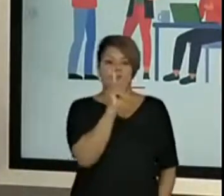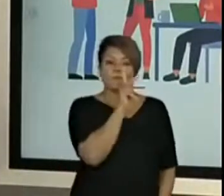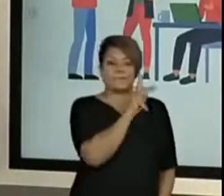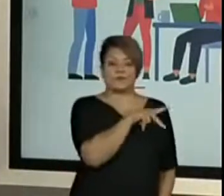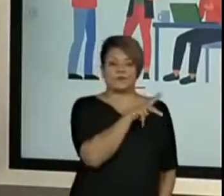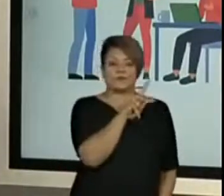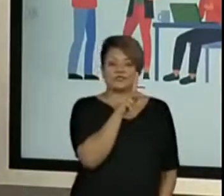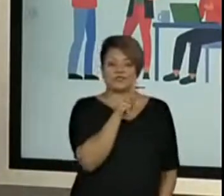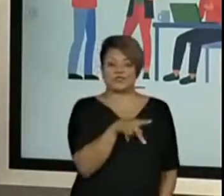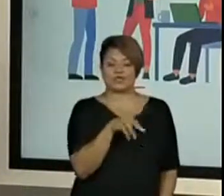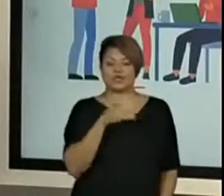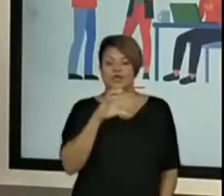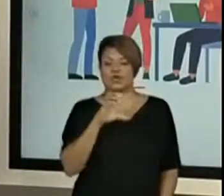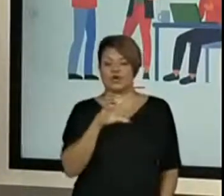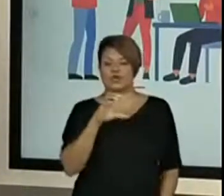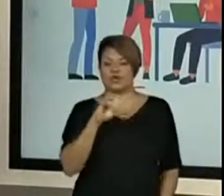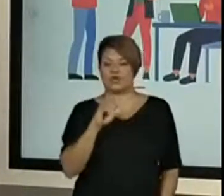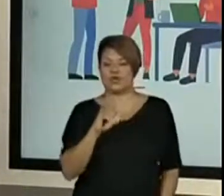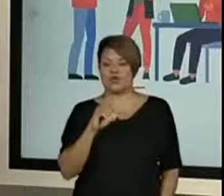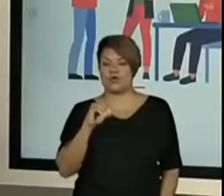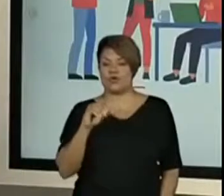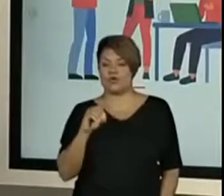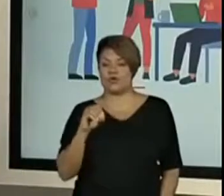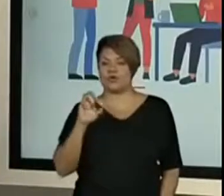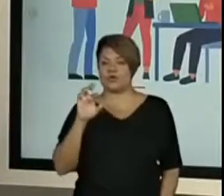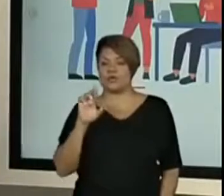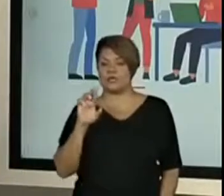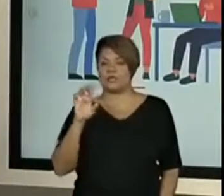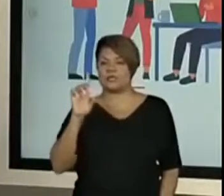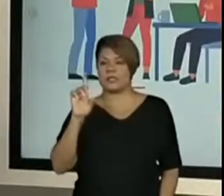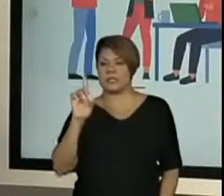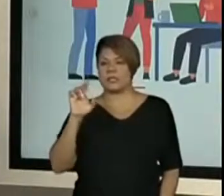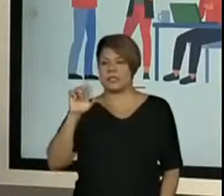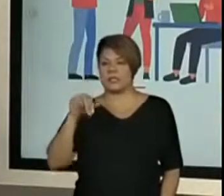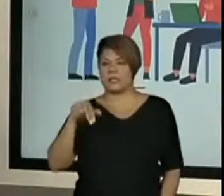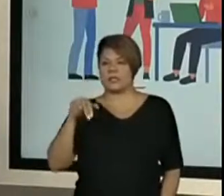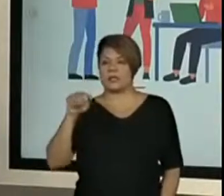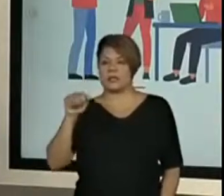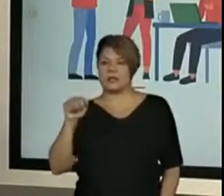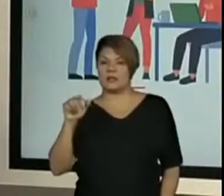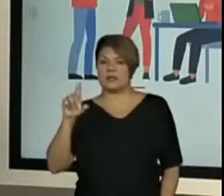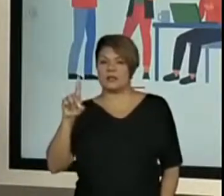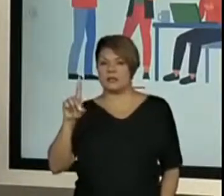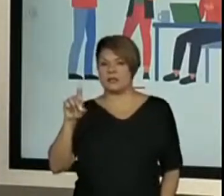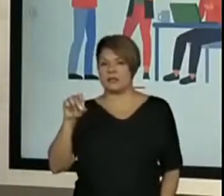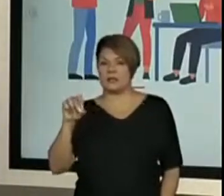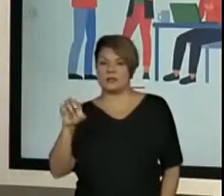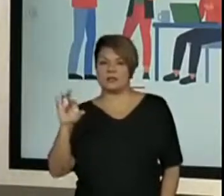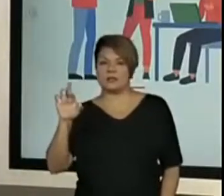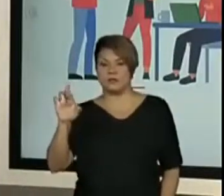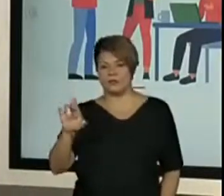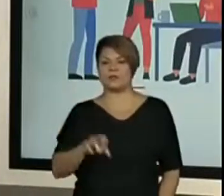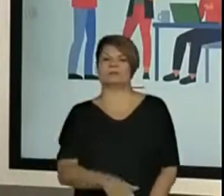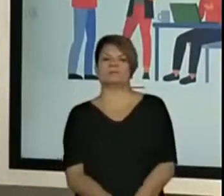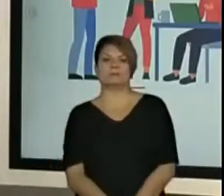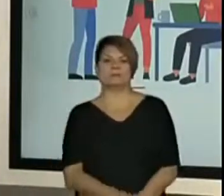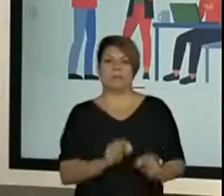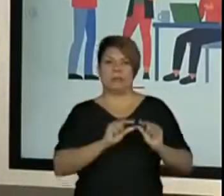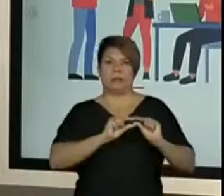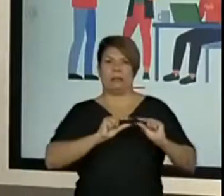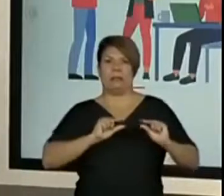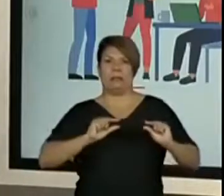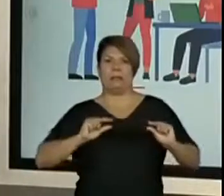coordenador. Como é muito comprido, a gente fala coordenador lá na escola. Mas, aqui, nós vamos escrever professor coordenador.